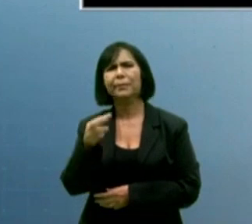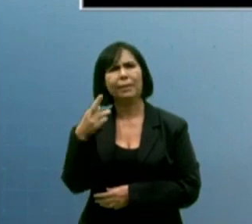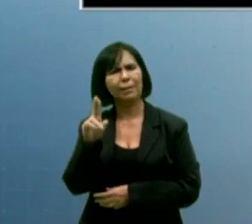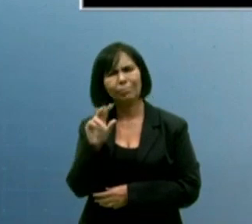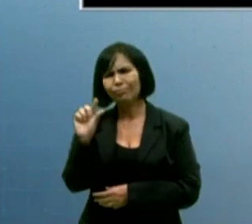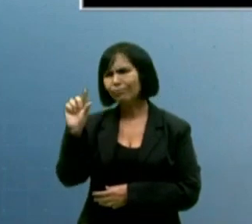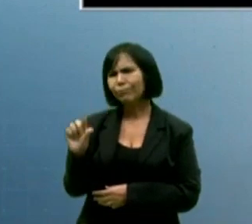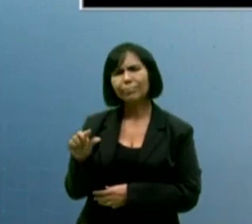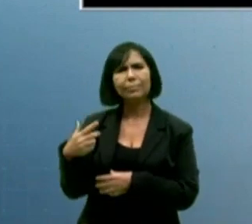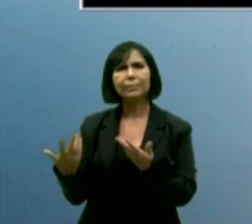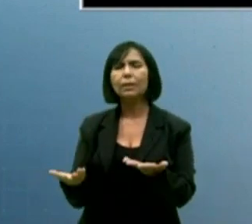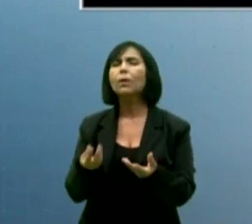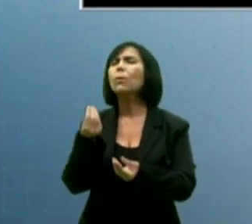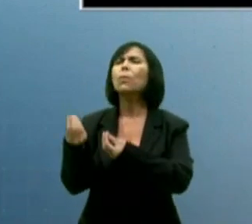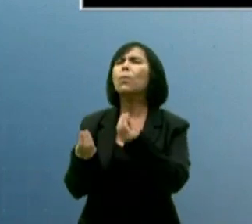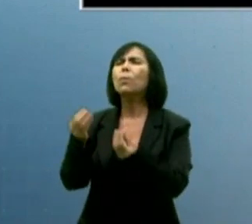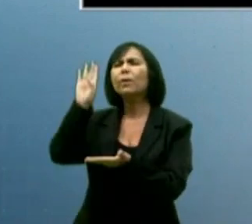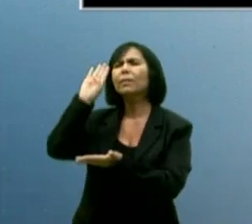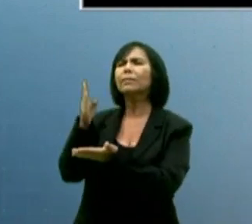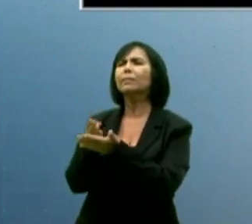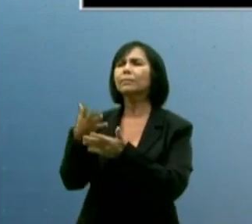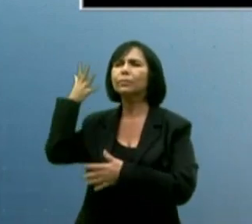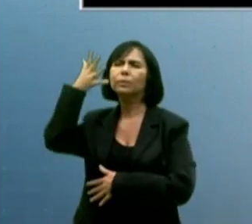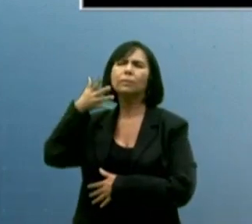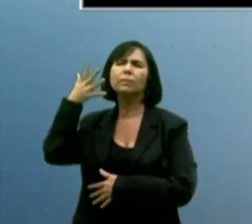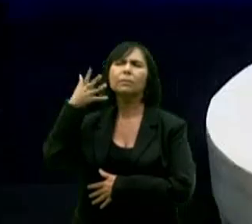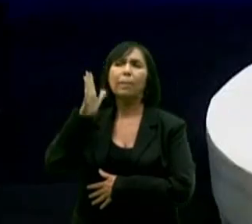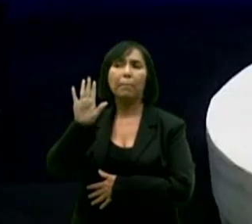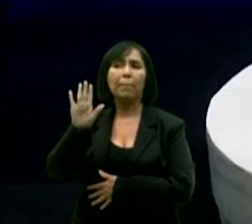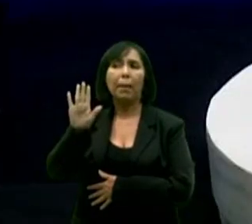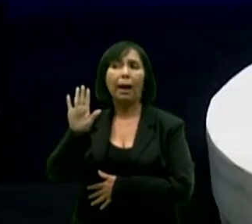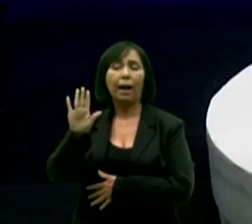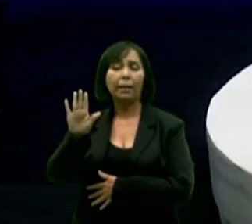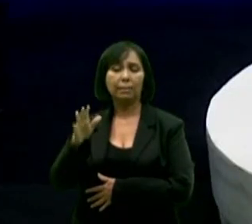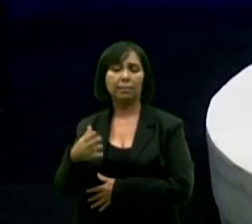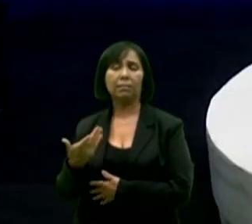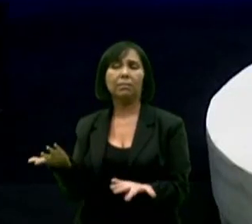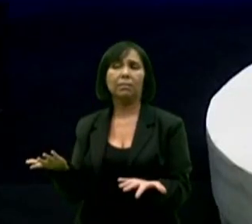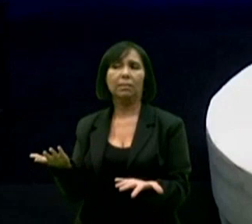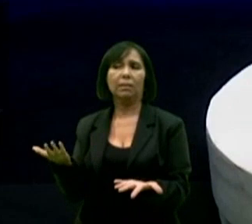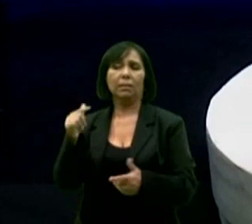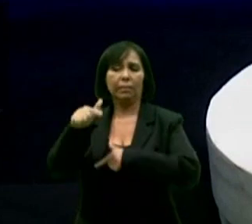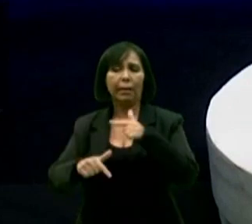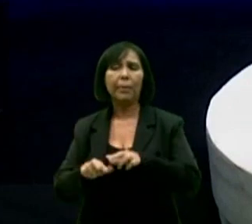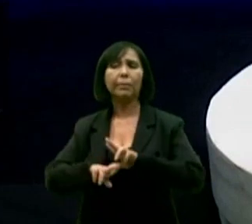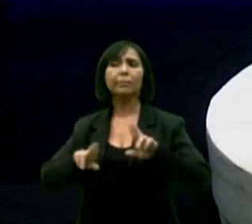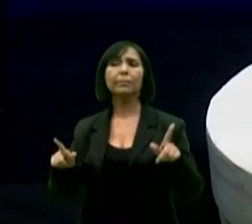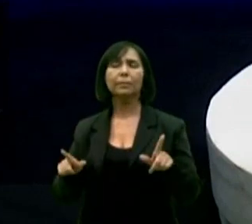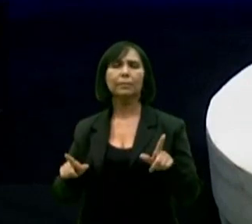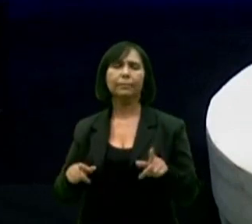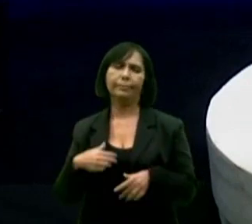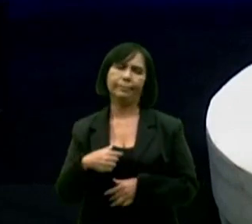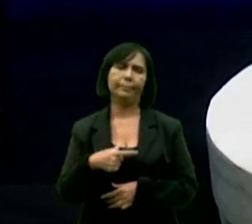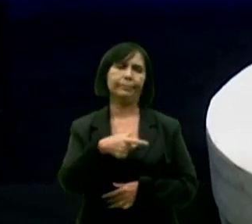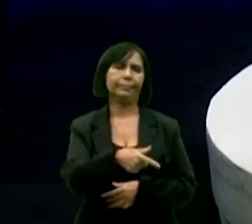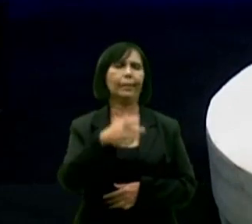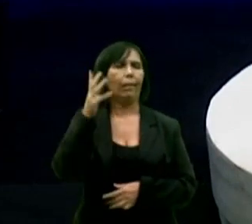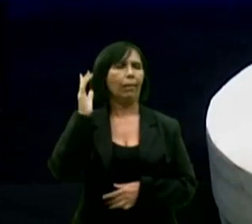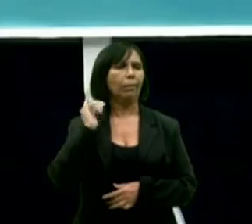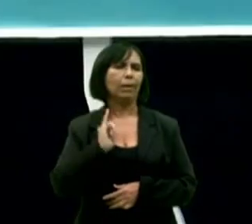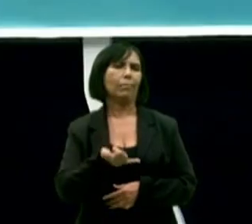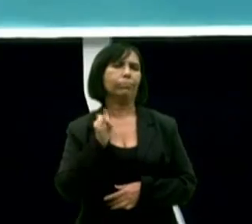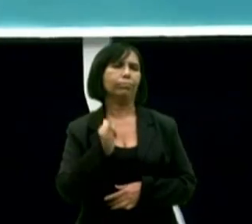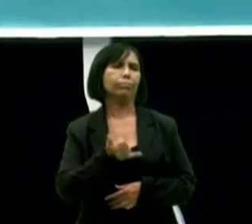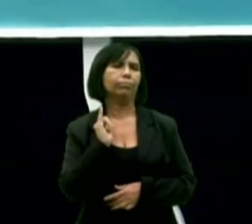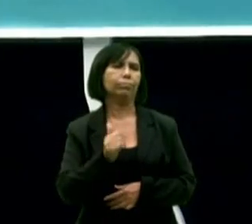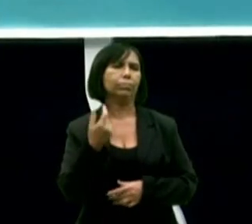Como acreditar num discurso que difere da prática? Só narrativas políticas é o que João traz. A gente quer debater